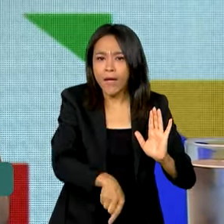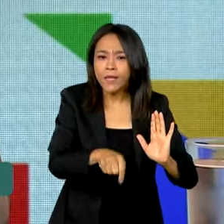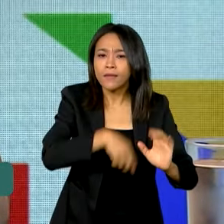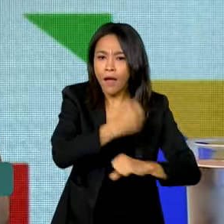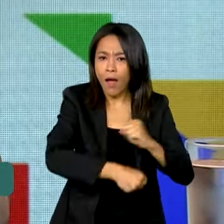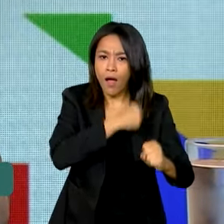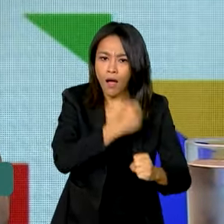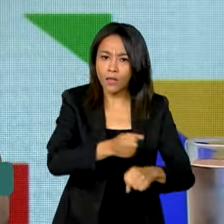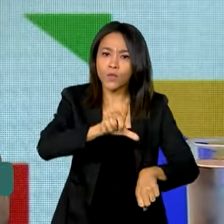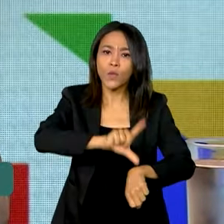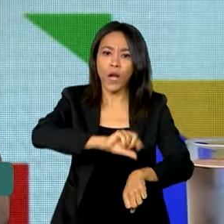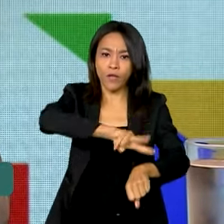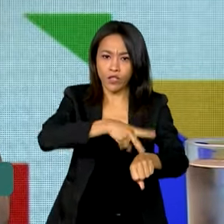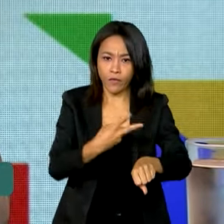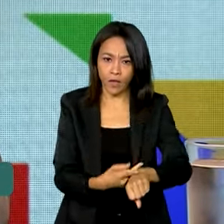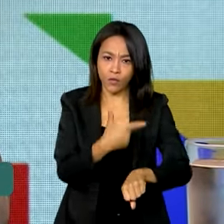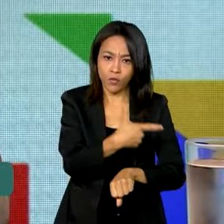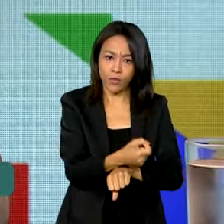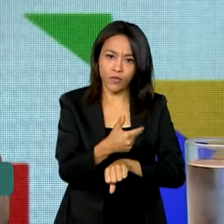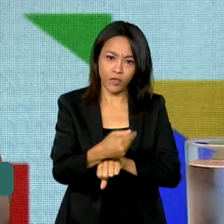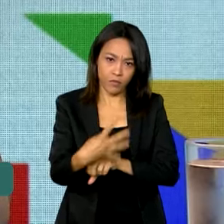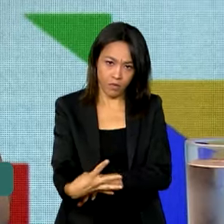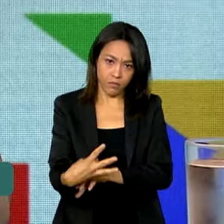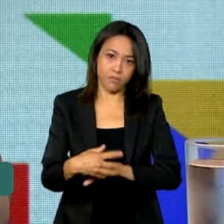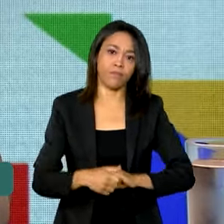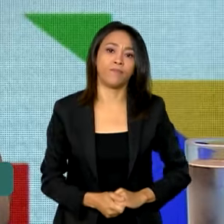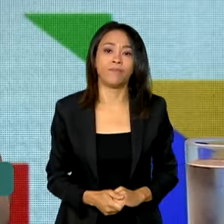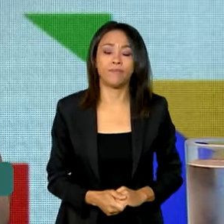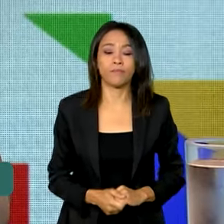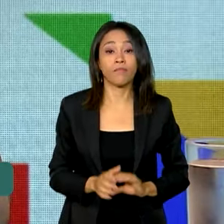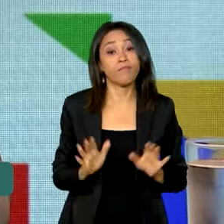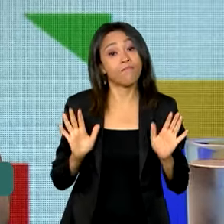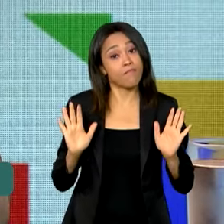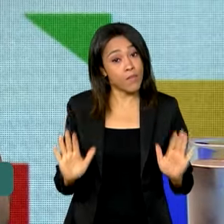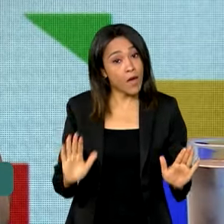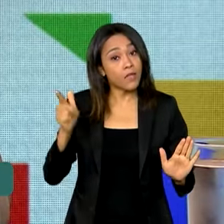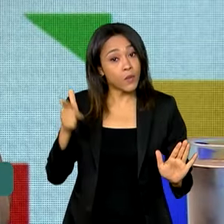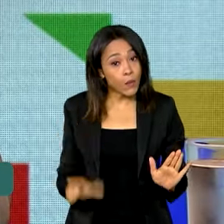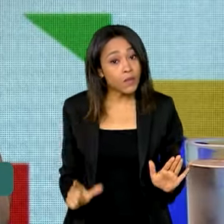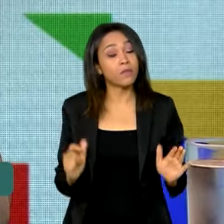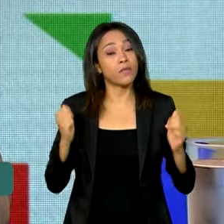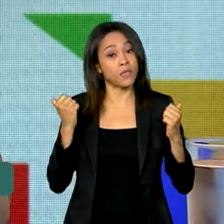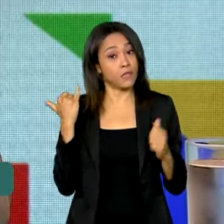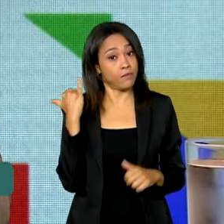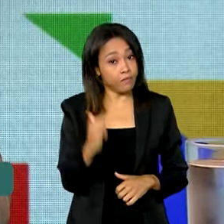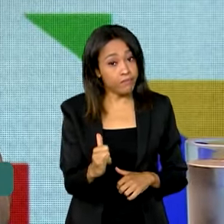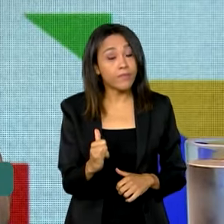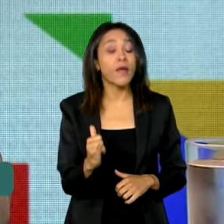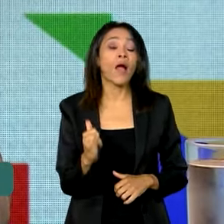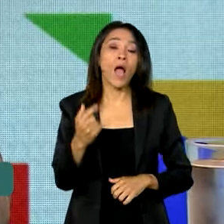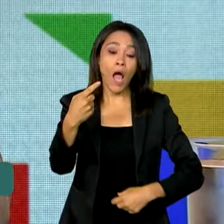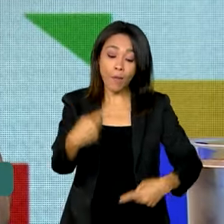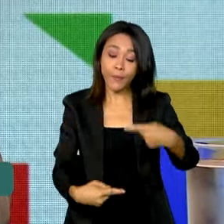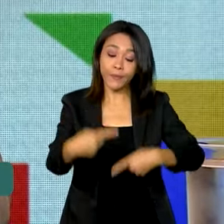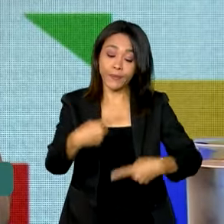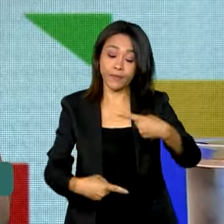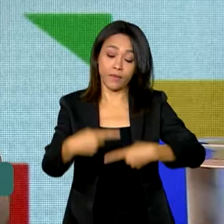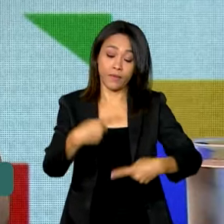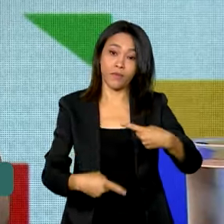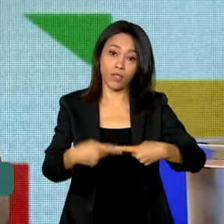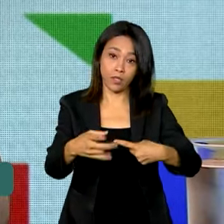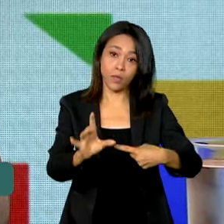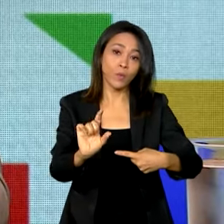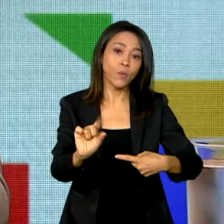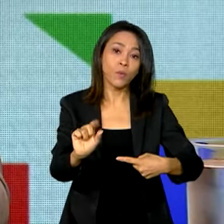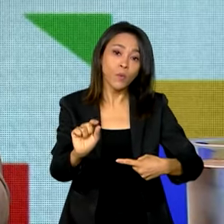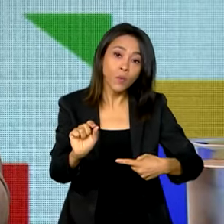do verão deste ano. Mais uma vez, destacando que a política voltou a